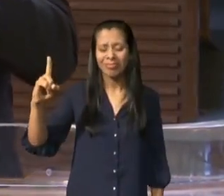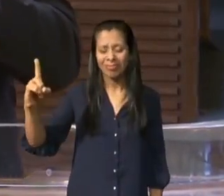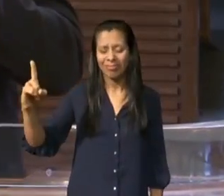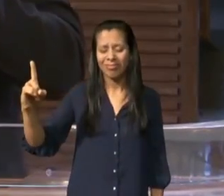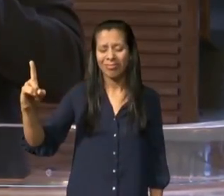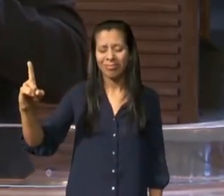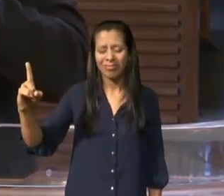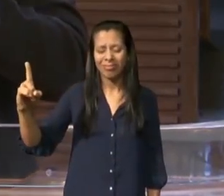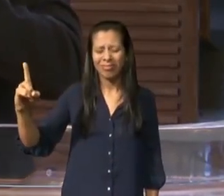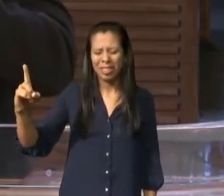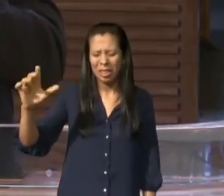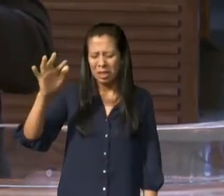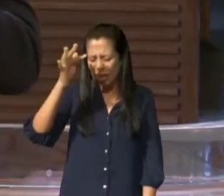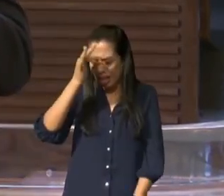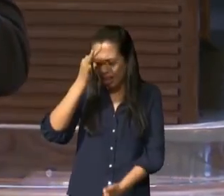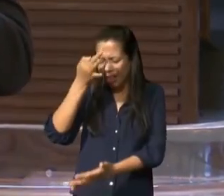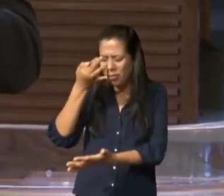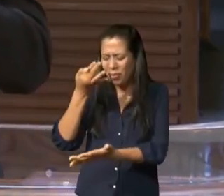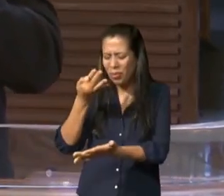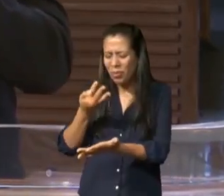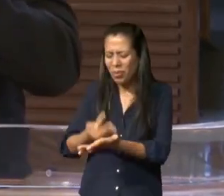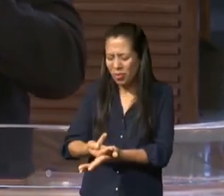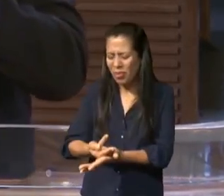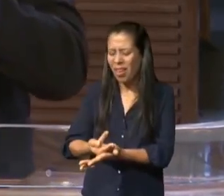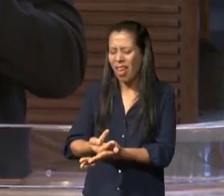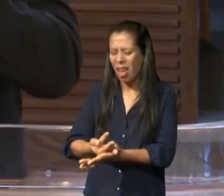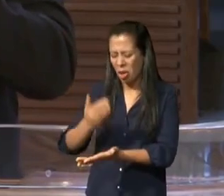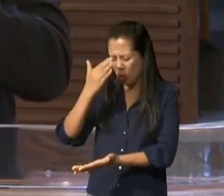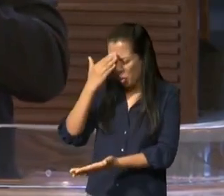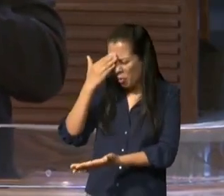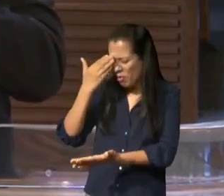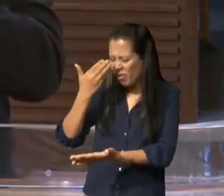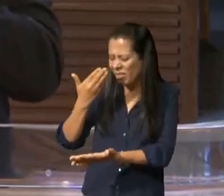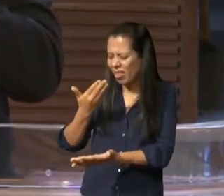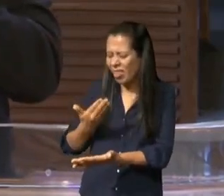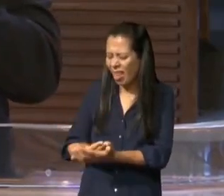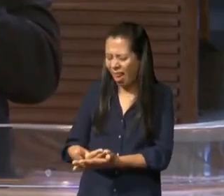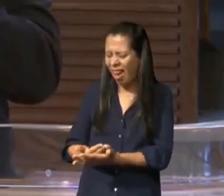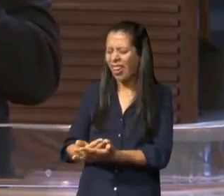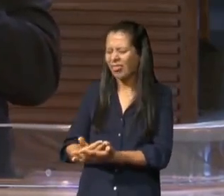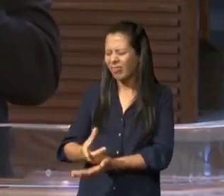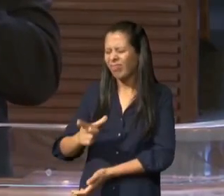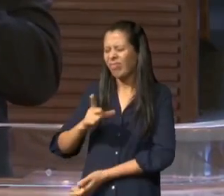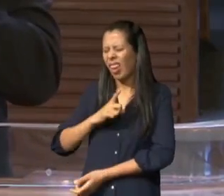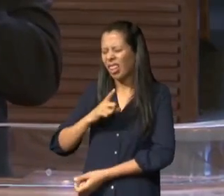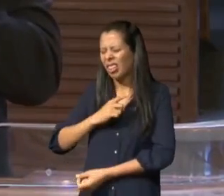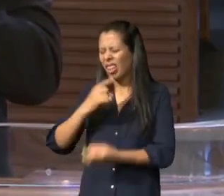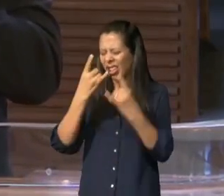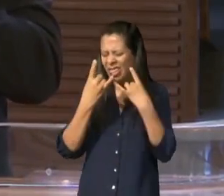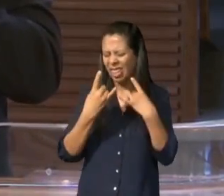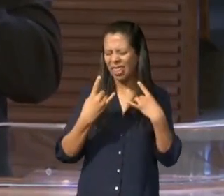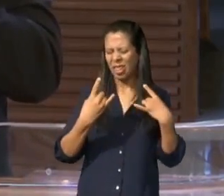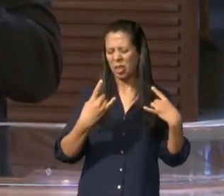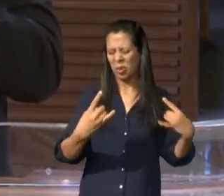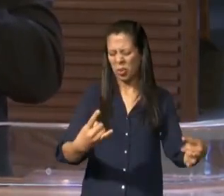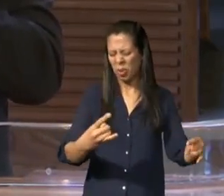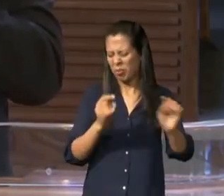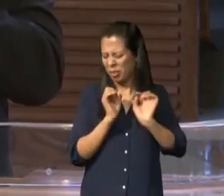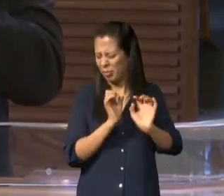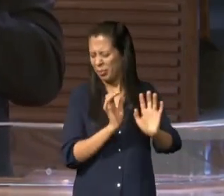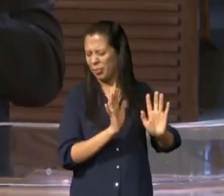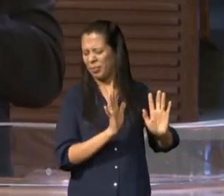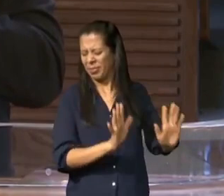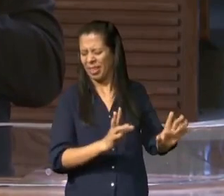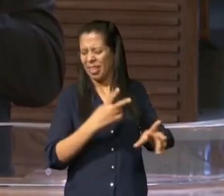revitalizados pela tua fé ter a certeza de que as tentações poderão ser vencidas porque